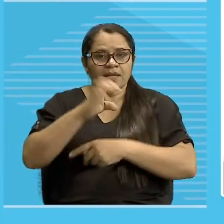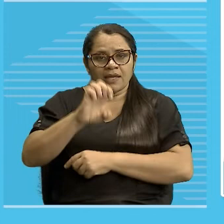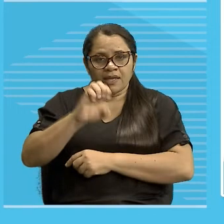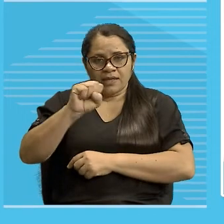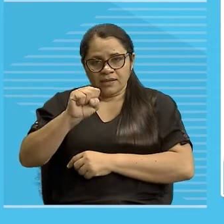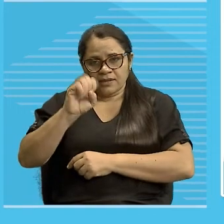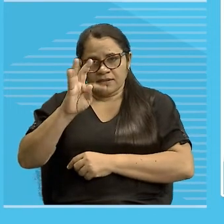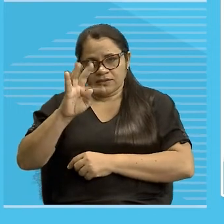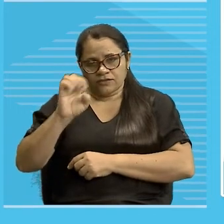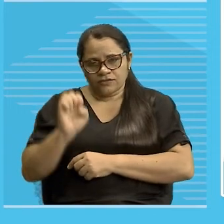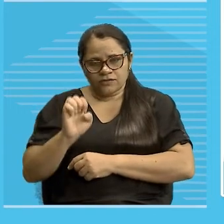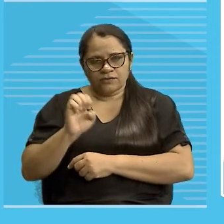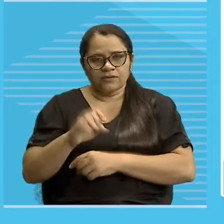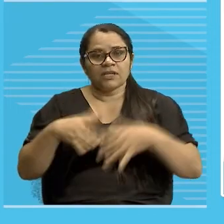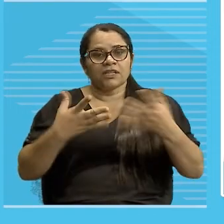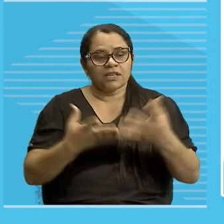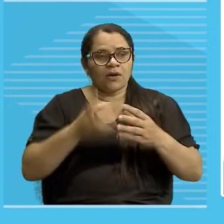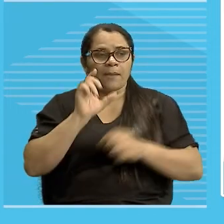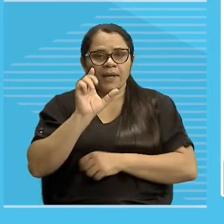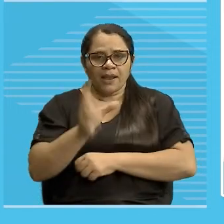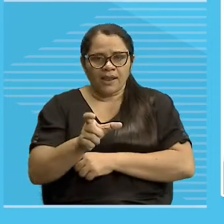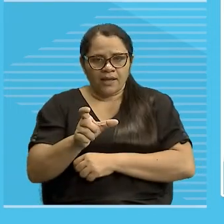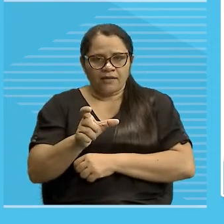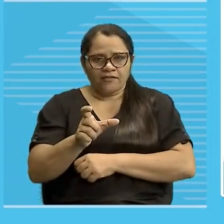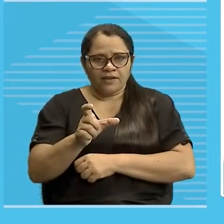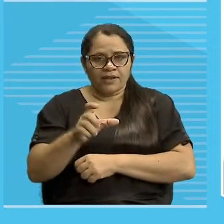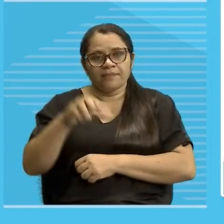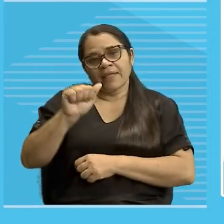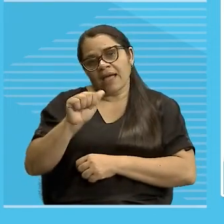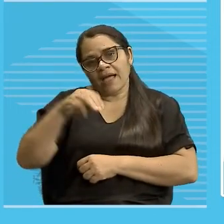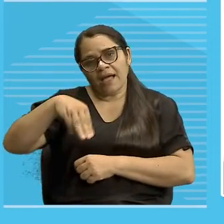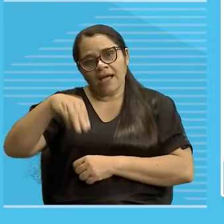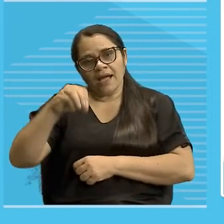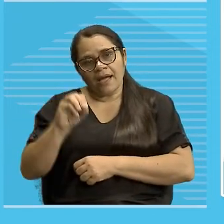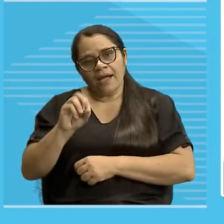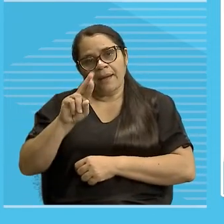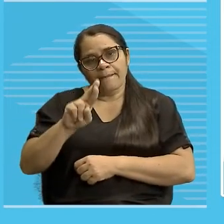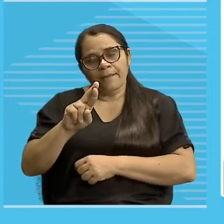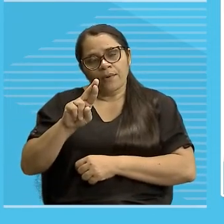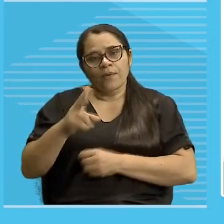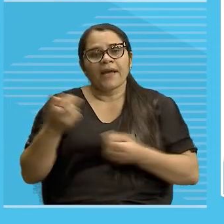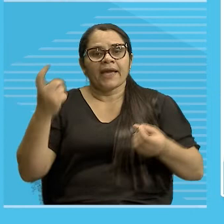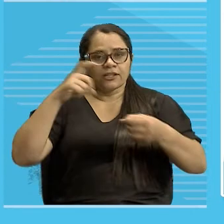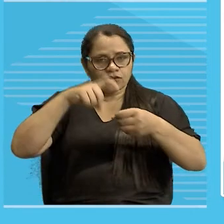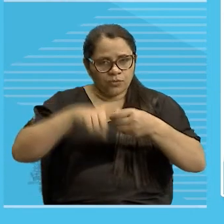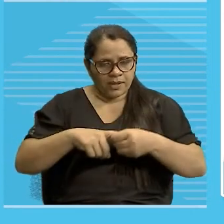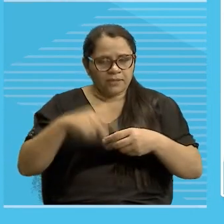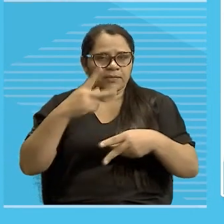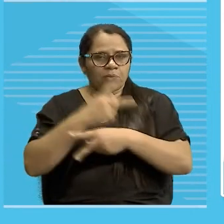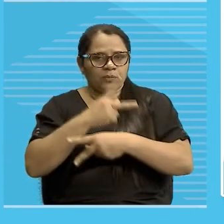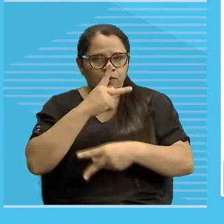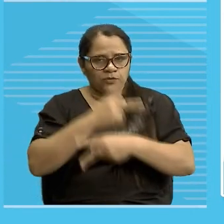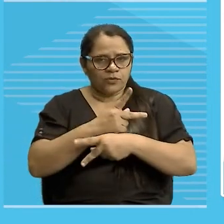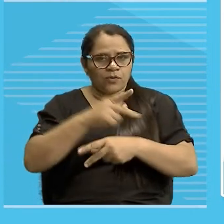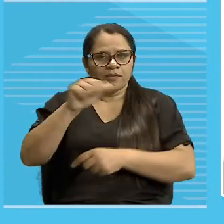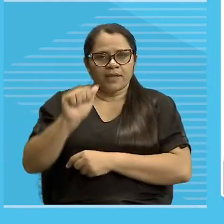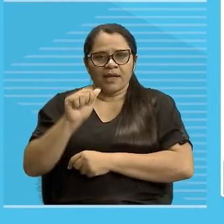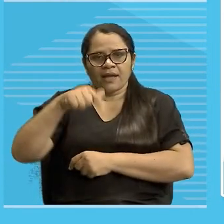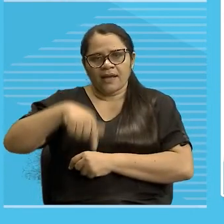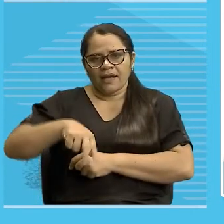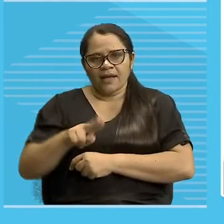citado que você está vendo aí em vermelho, que foi amor, vai ser também retomado, só que dessa vez, pelo pronome, aquele,